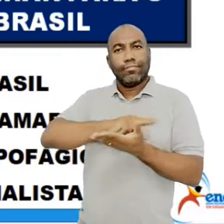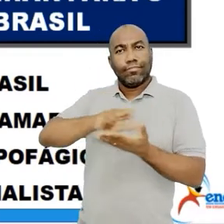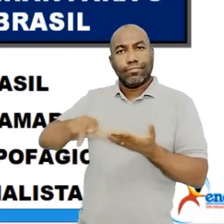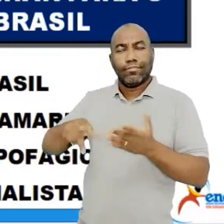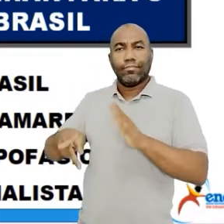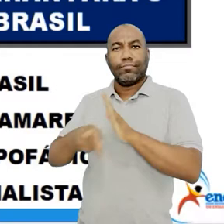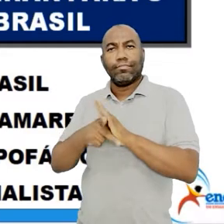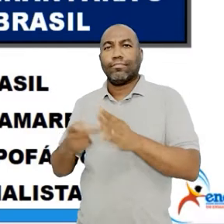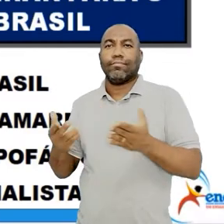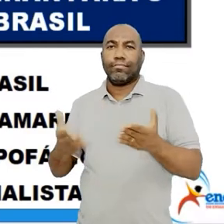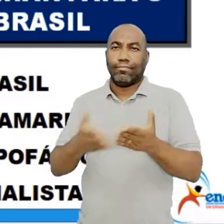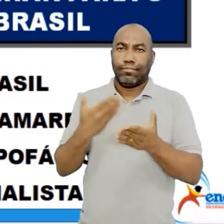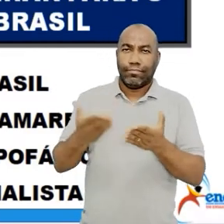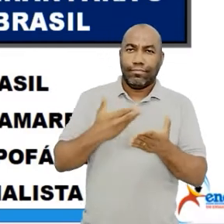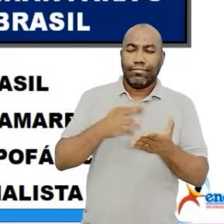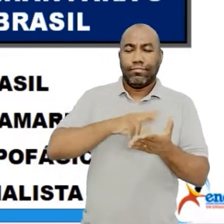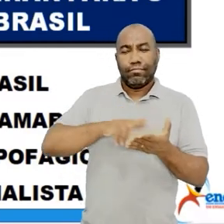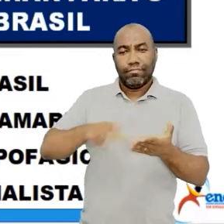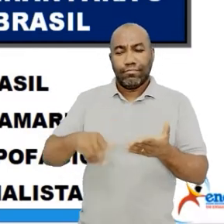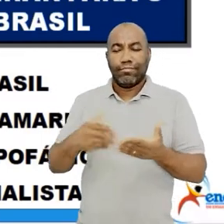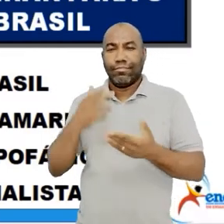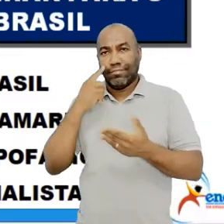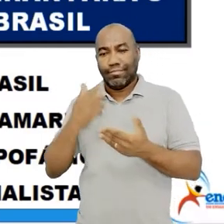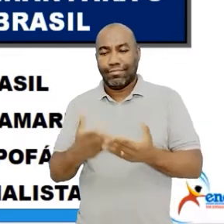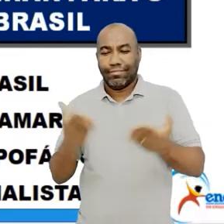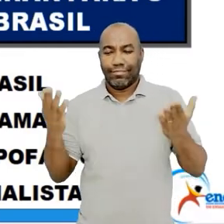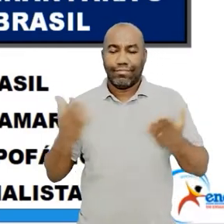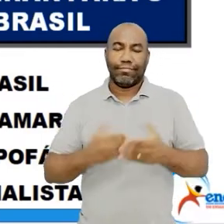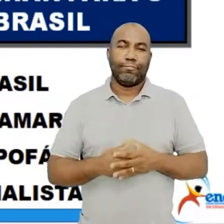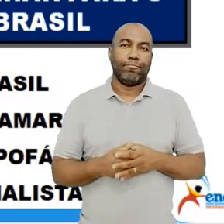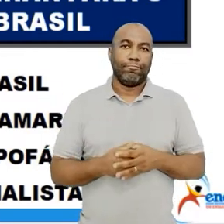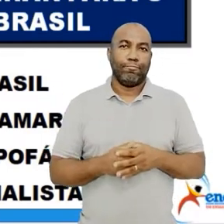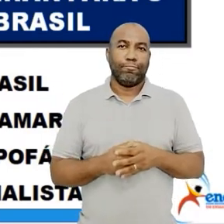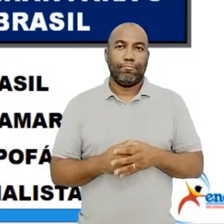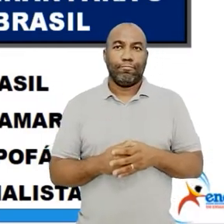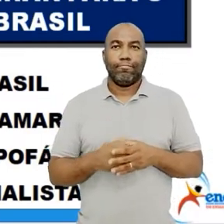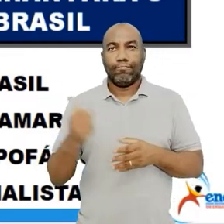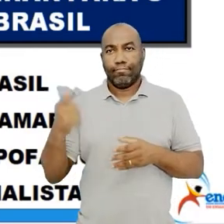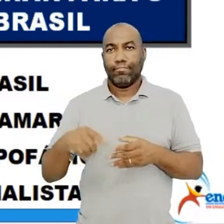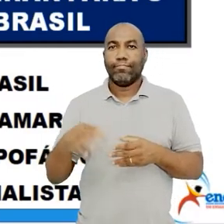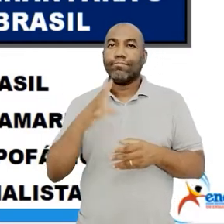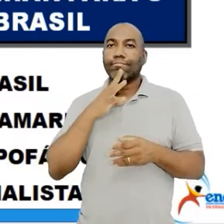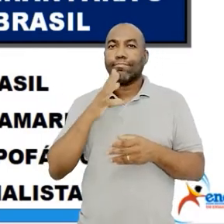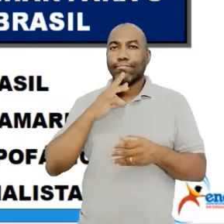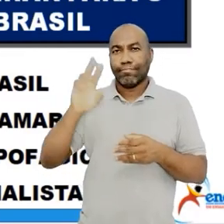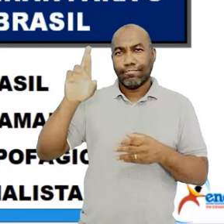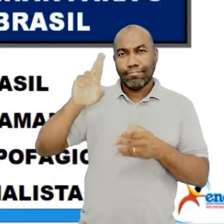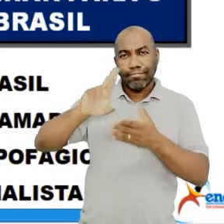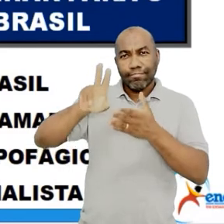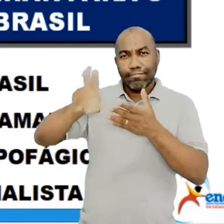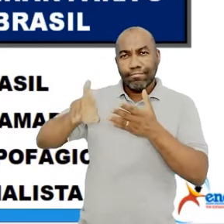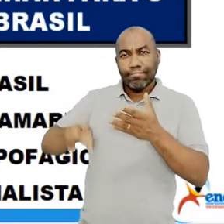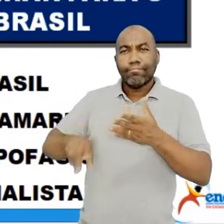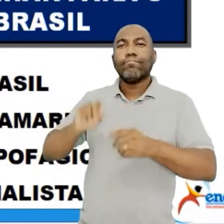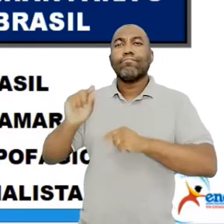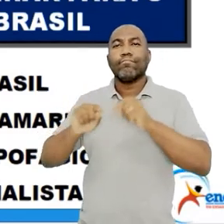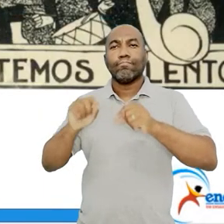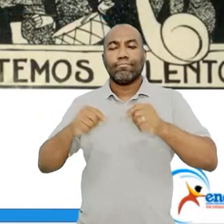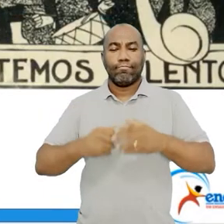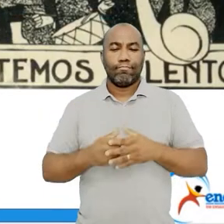revistas que são essas que estão aí do ladinho para vocês. Vamos conhecer um por um a partir de agora.